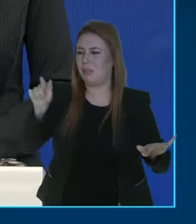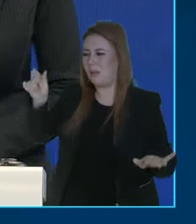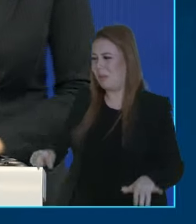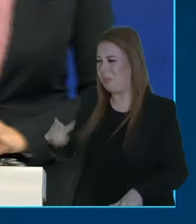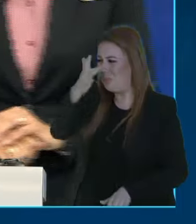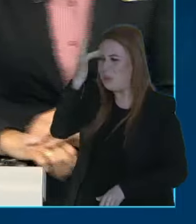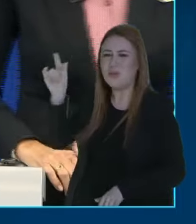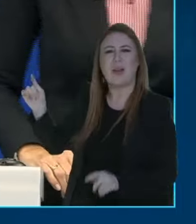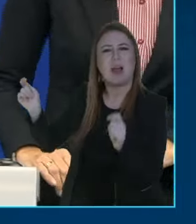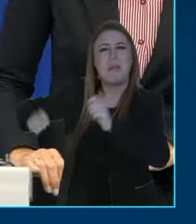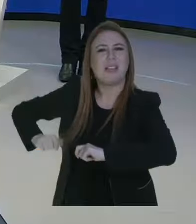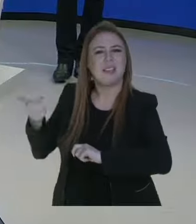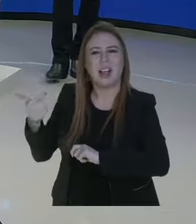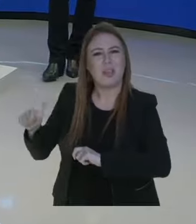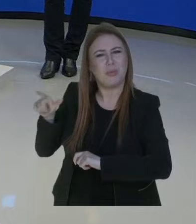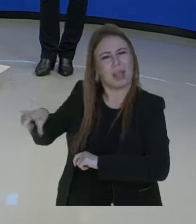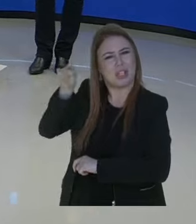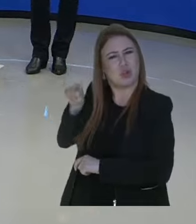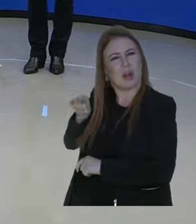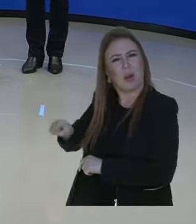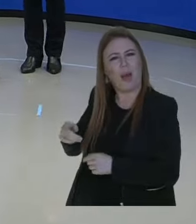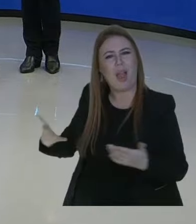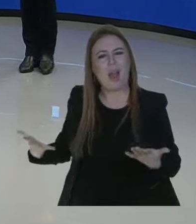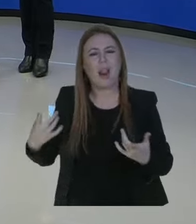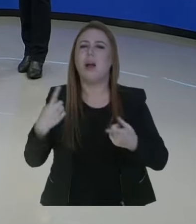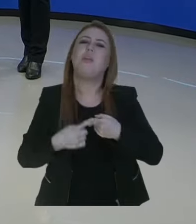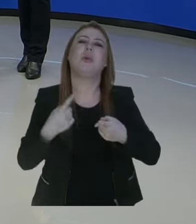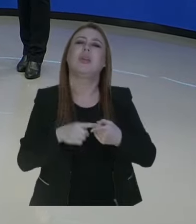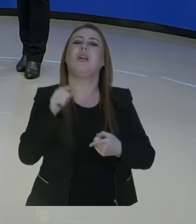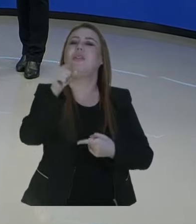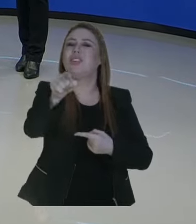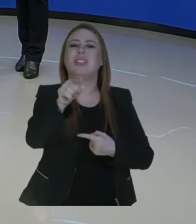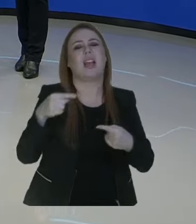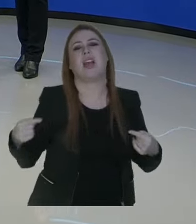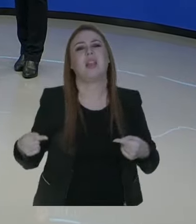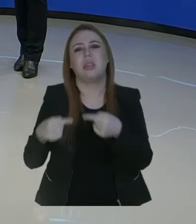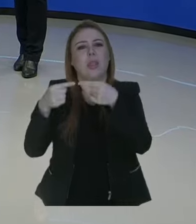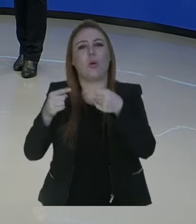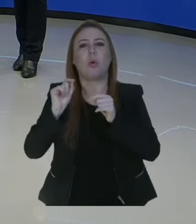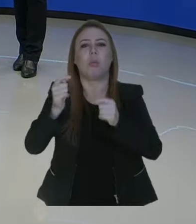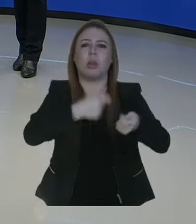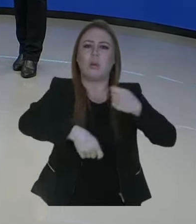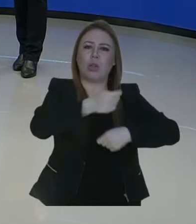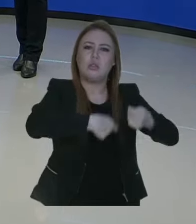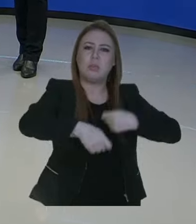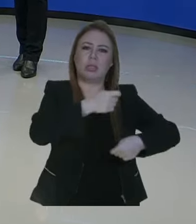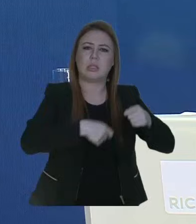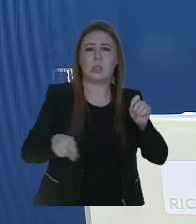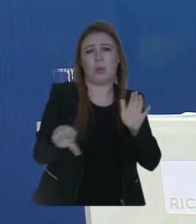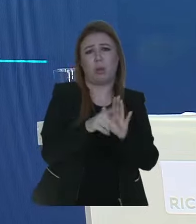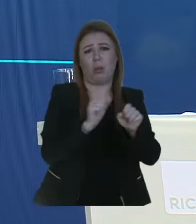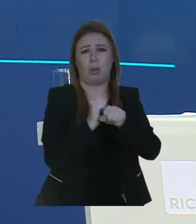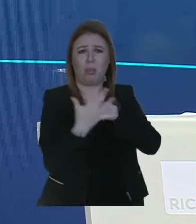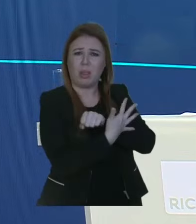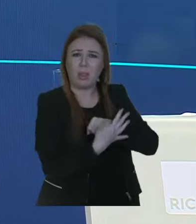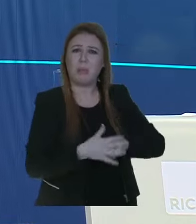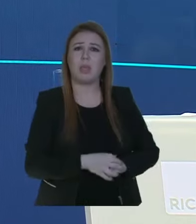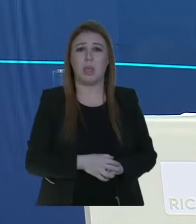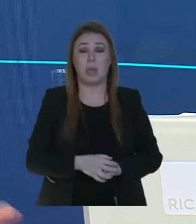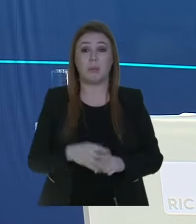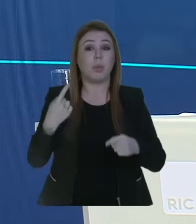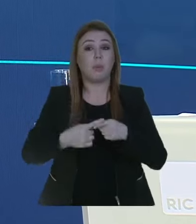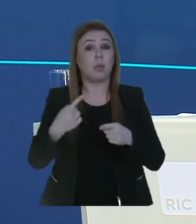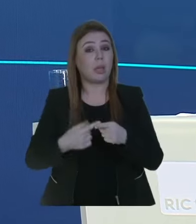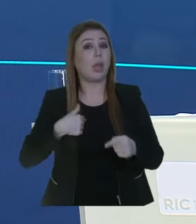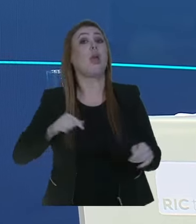municipal? Ou a senhora não foi de acordo com a administração que nós fizemos na pandemia? Porque, inclusive, eu lhe